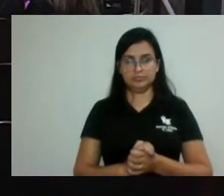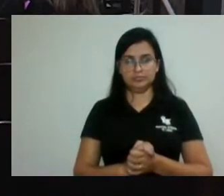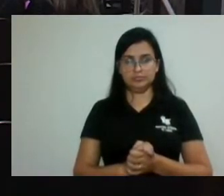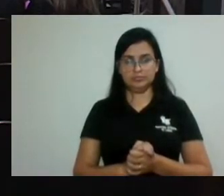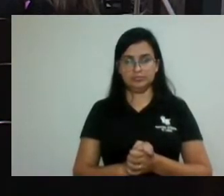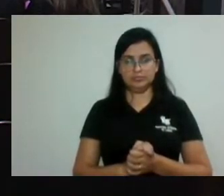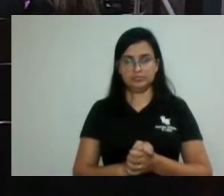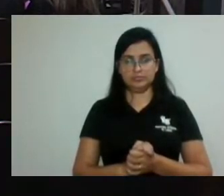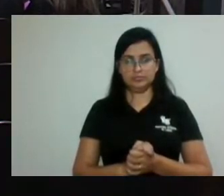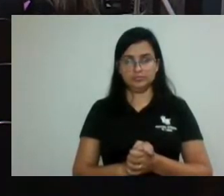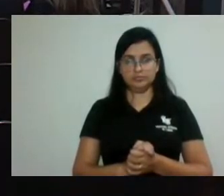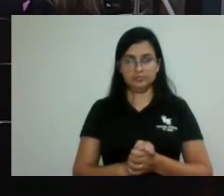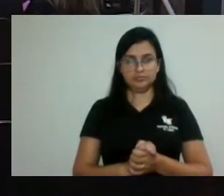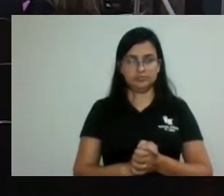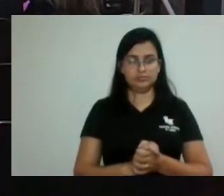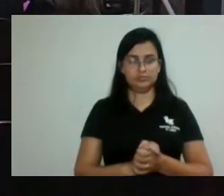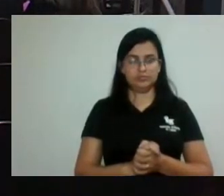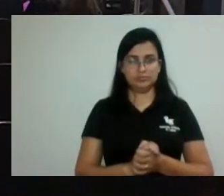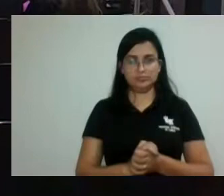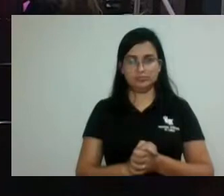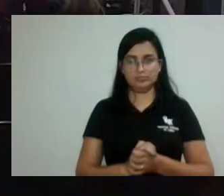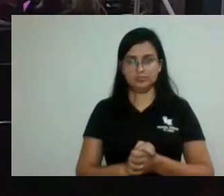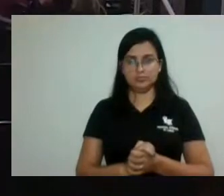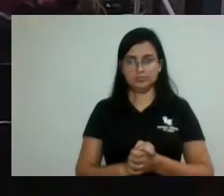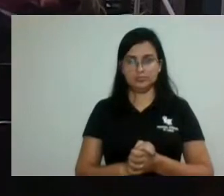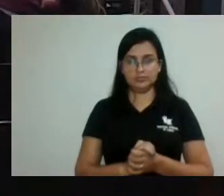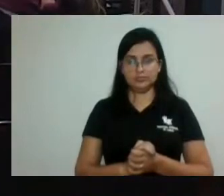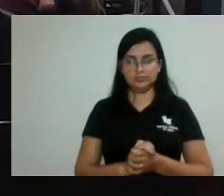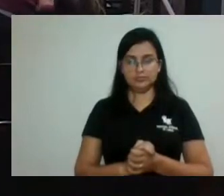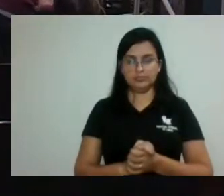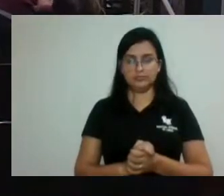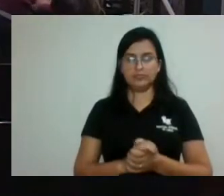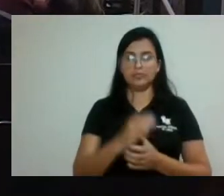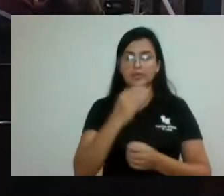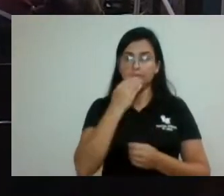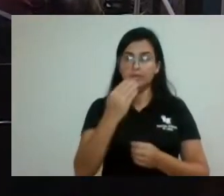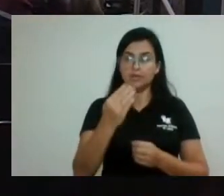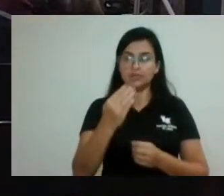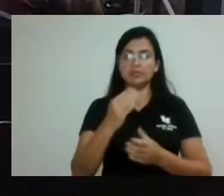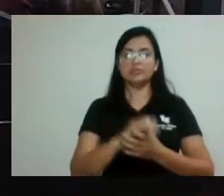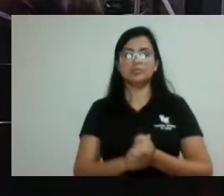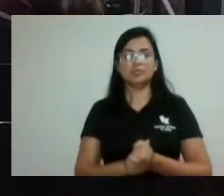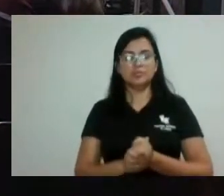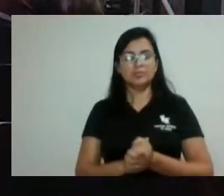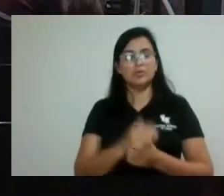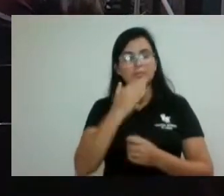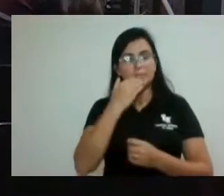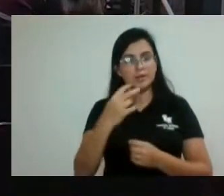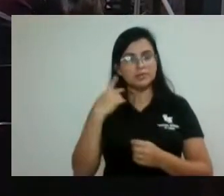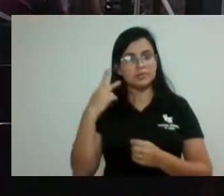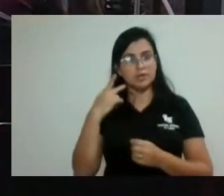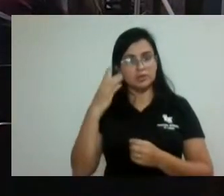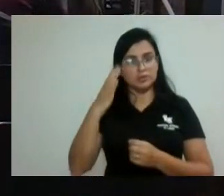Vamos pedir, vamos dar abertura à reunião, peço o vereador Pardal. Obrigado.